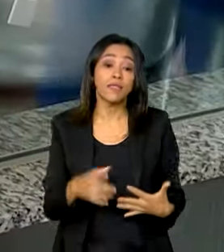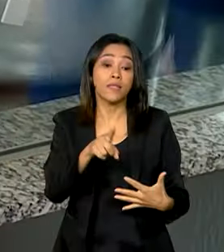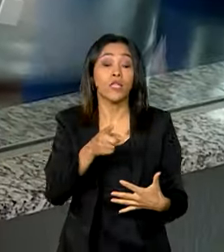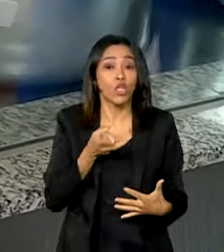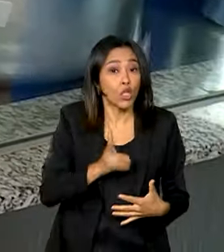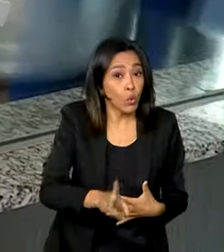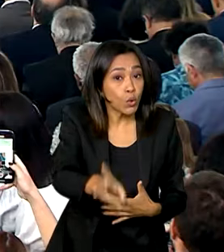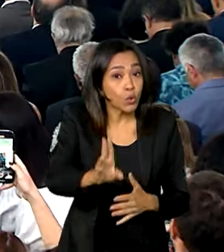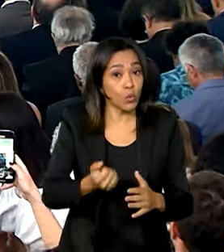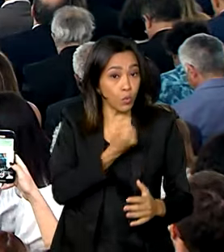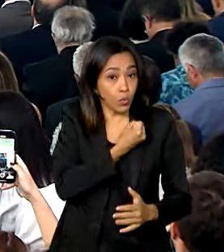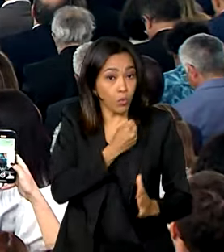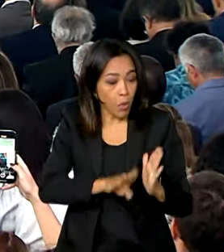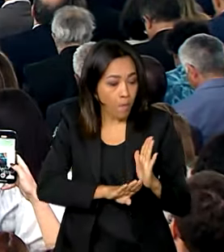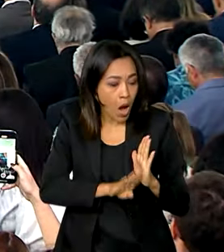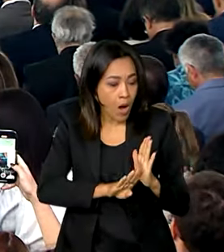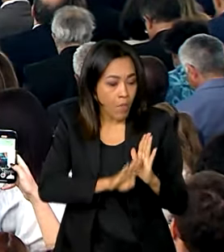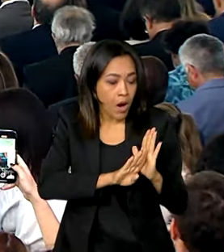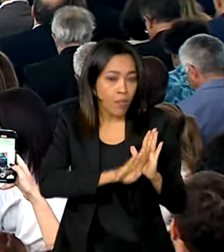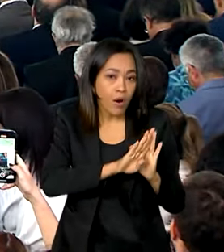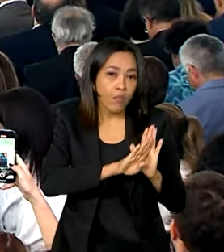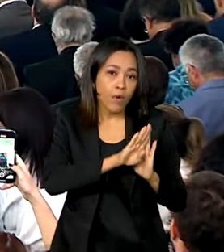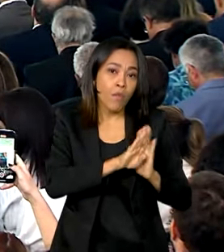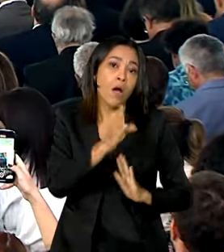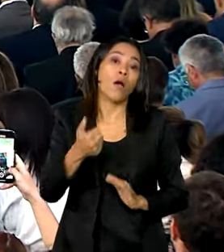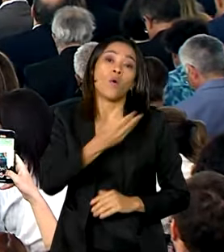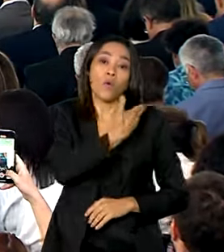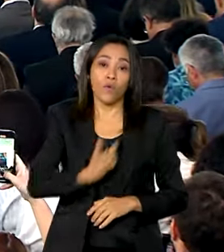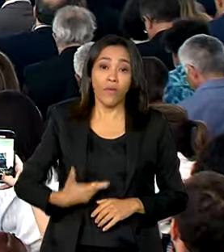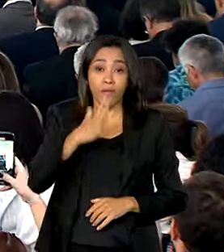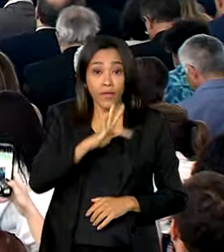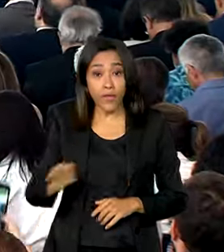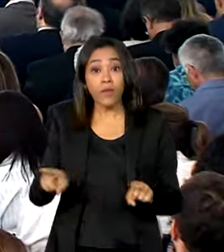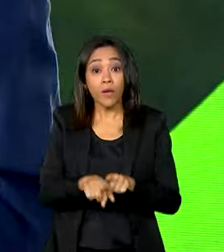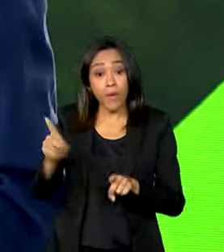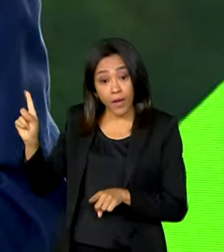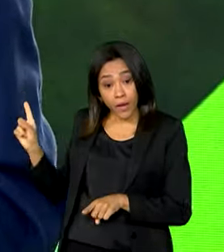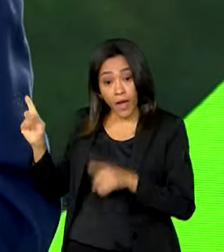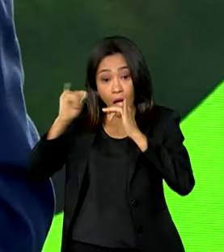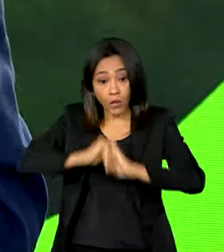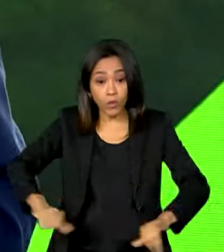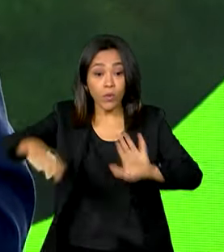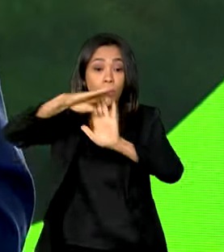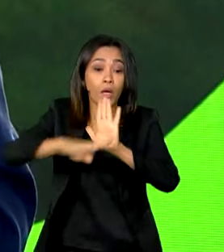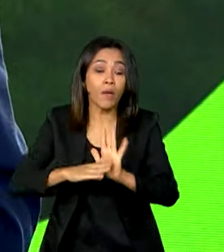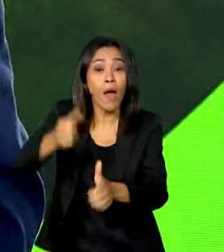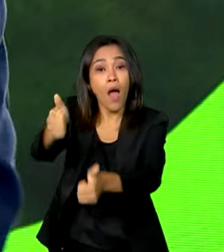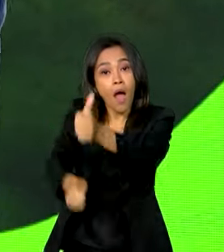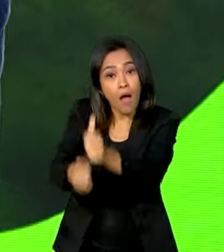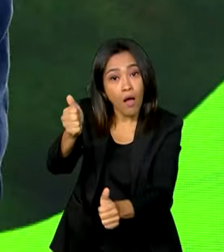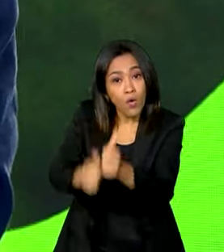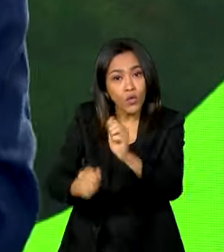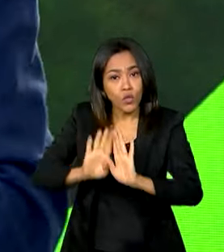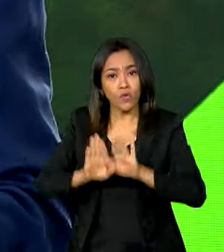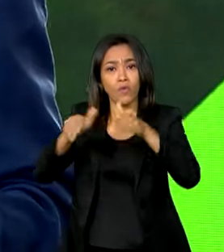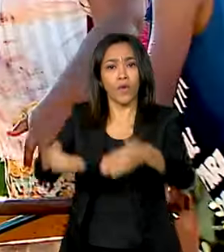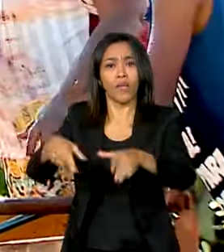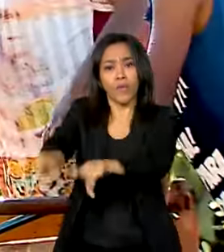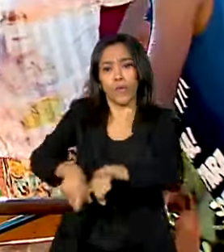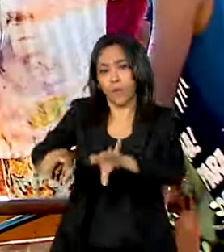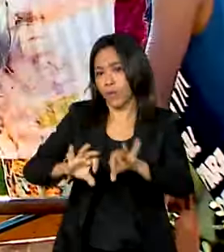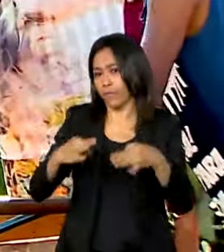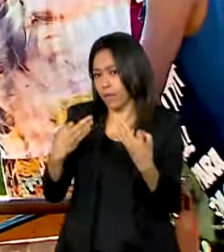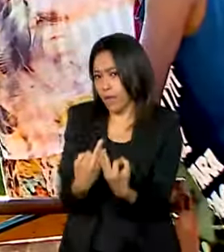continuem crescendo, o governo federal também anunciou o programa Arroz da Gente. A iniciativa é voltada para a agricultura familiar